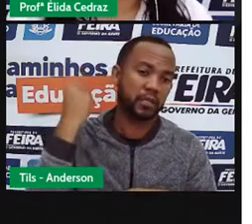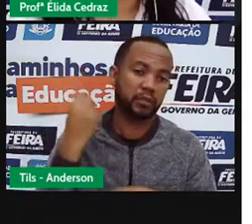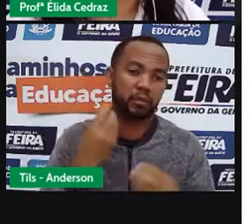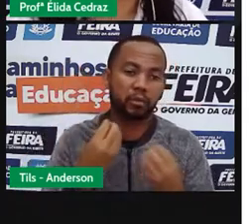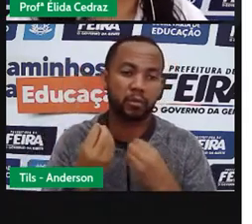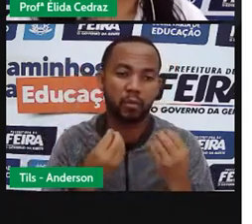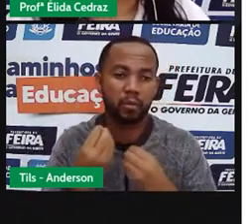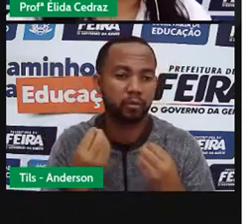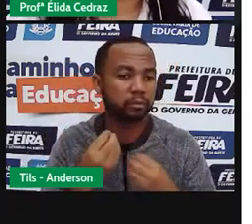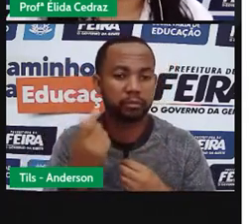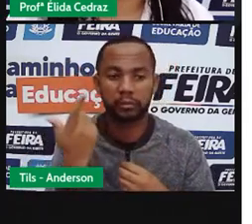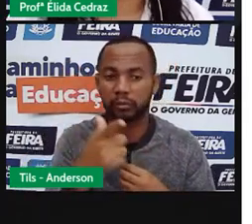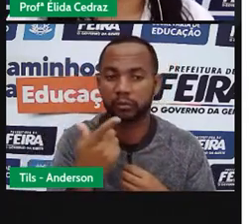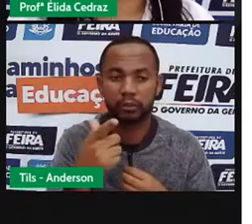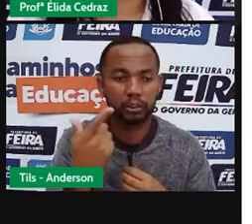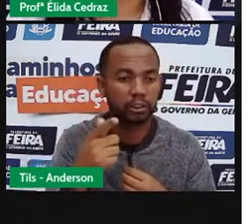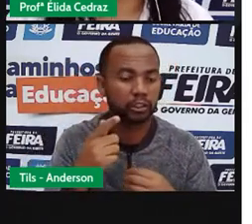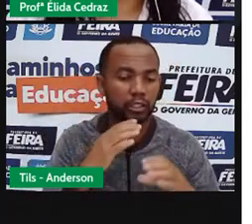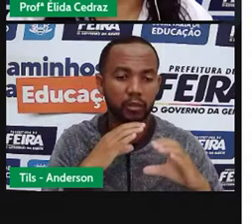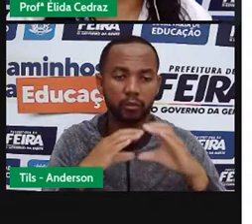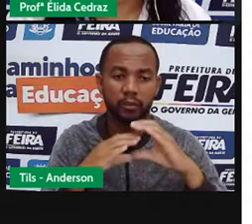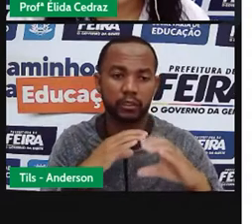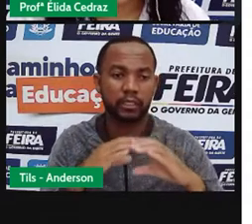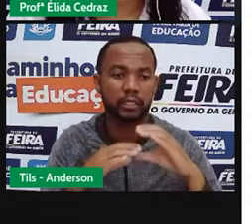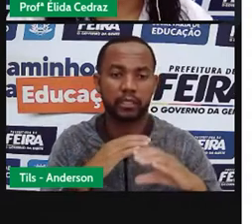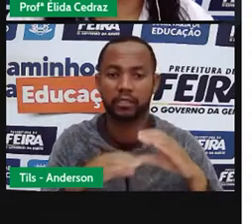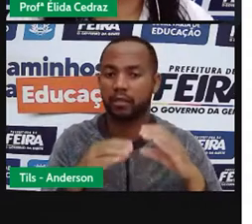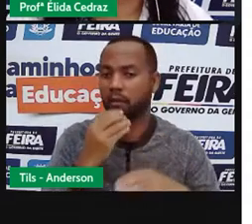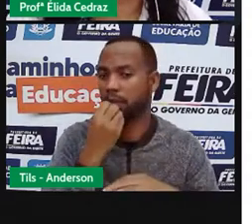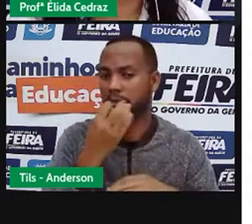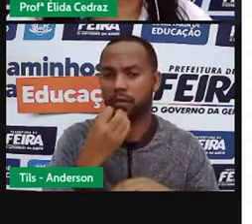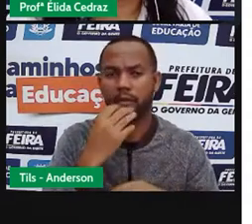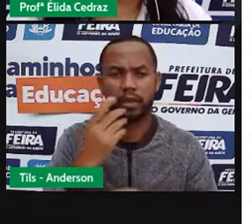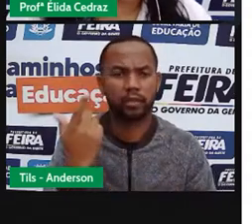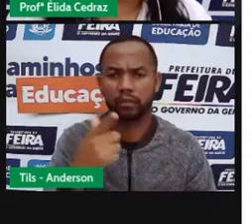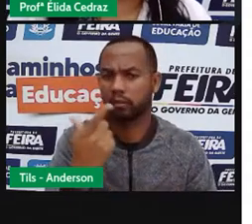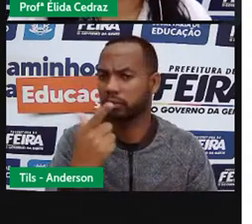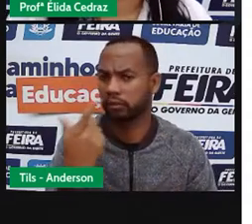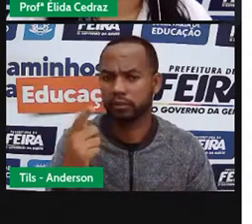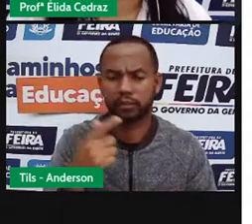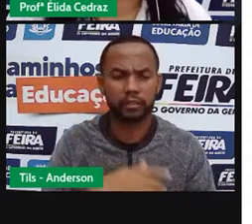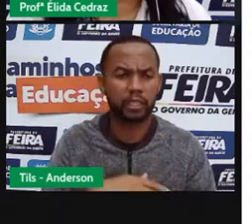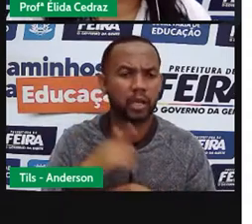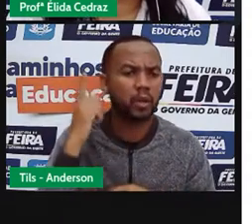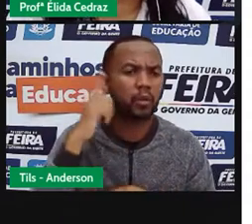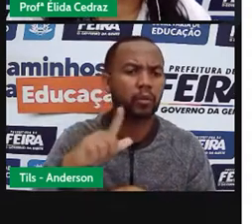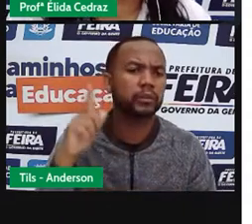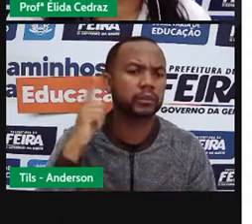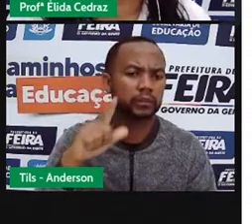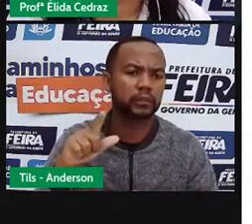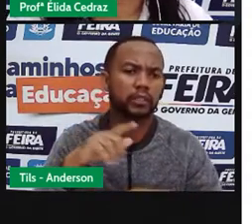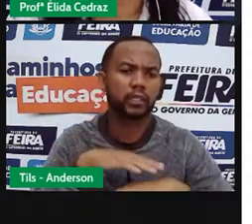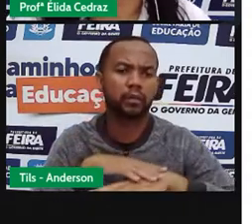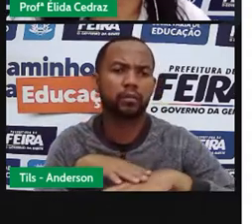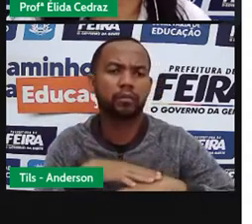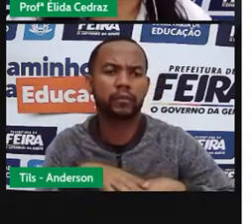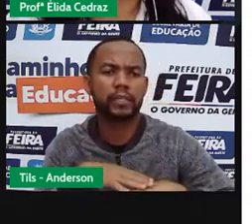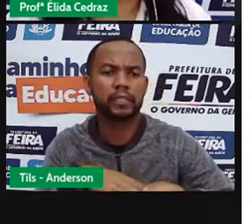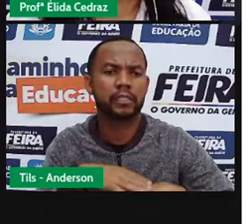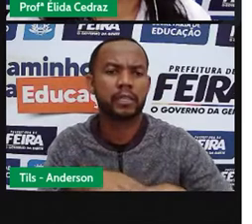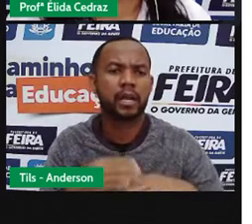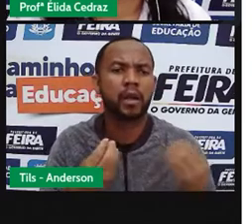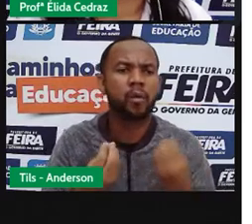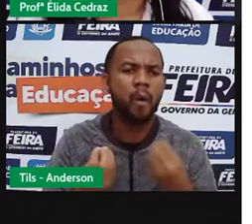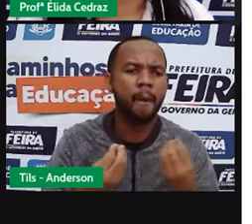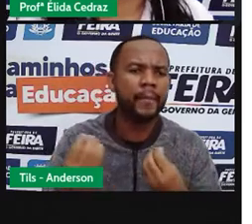caverna, eles não tinham uma comunicação definida. Mas eles conseguiam conversar entre si e trocar